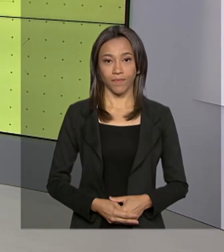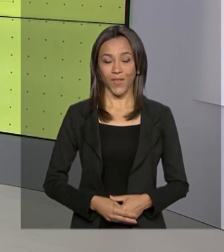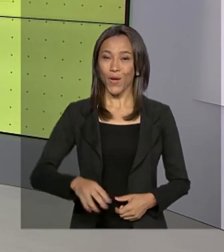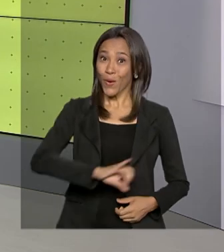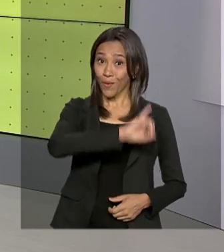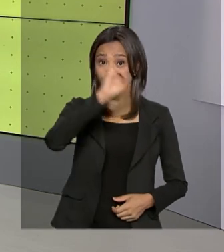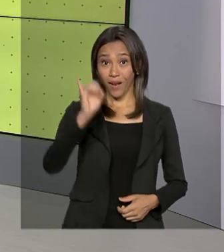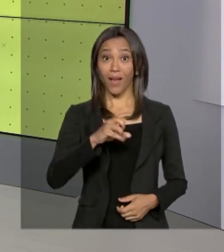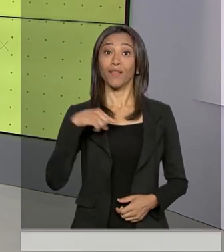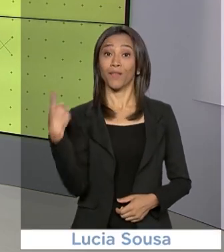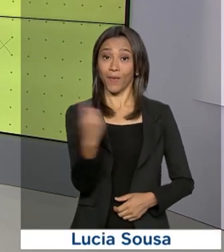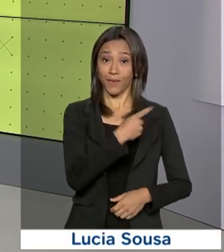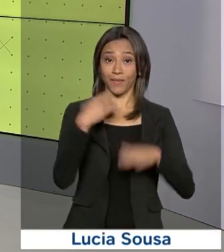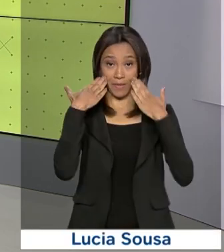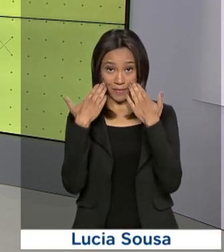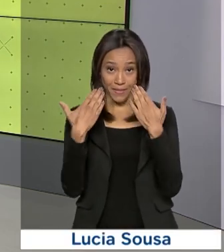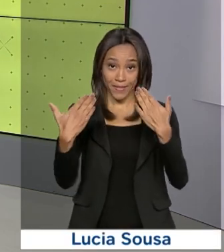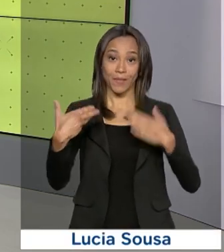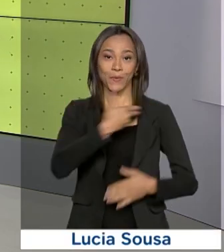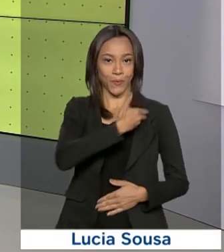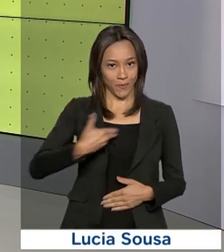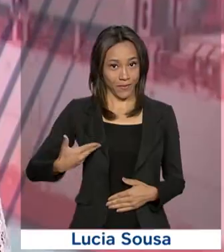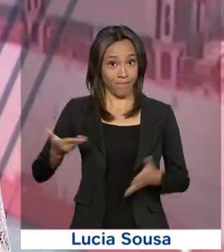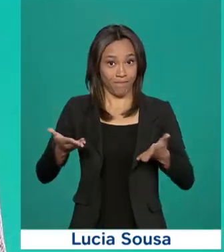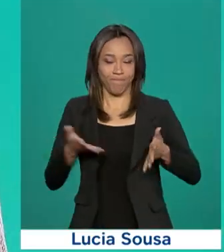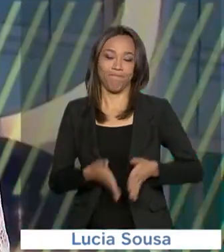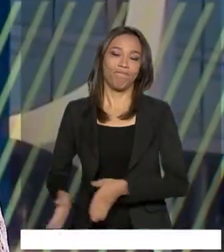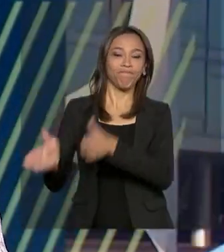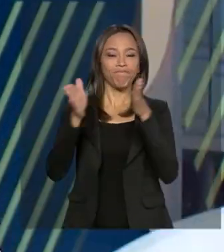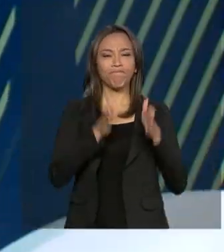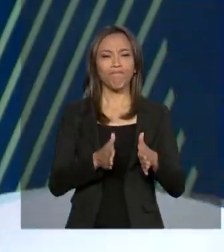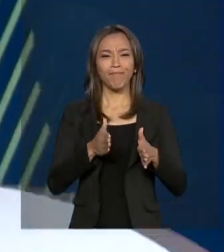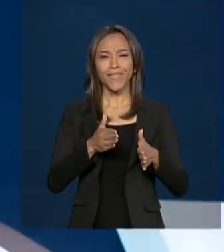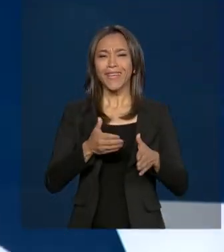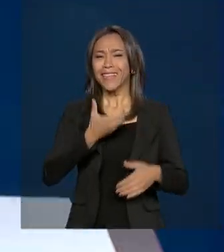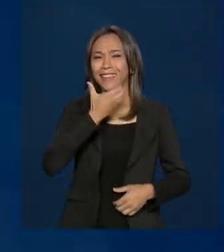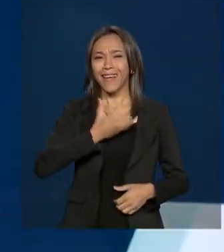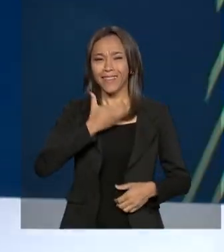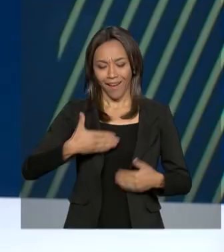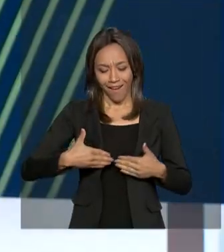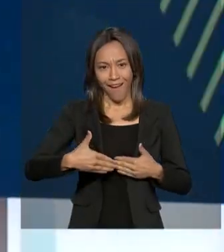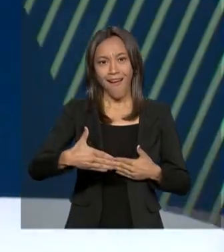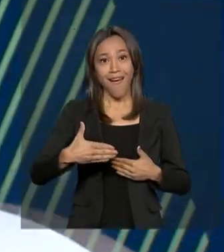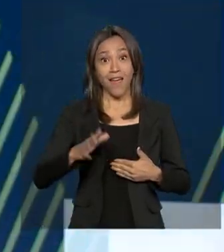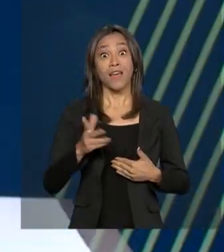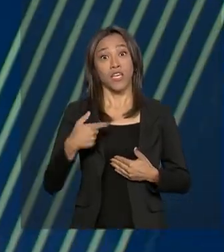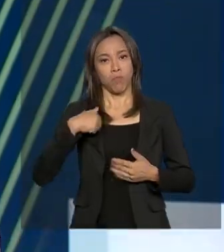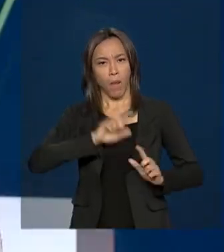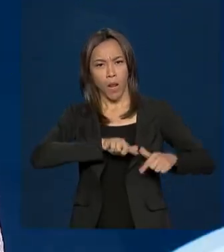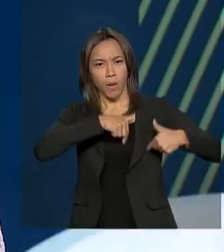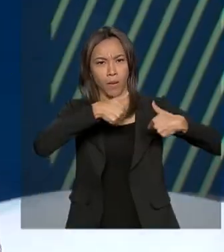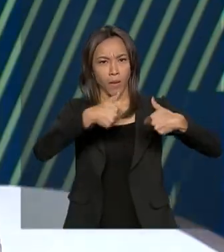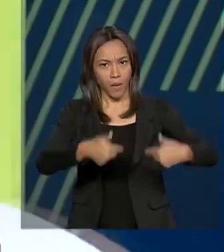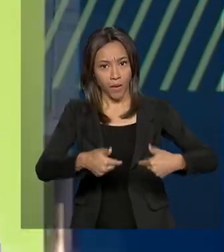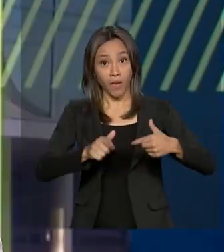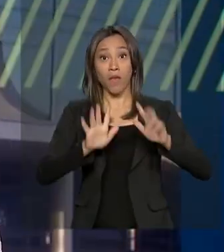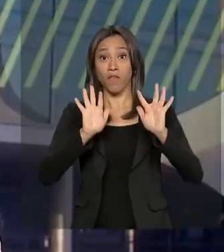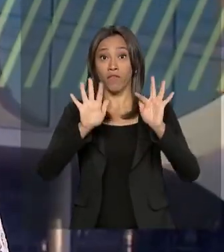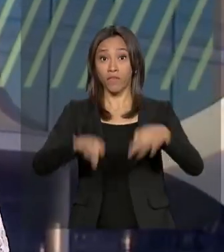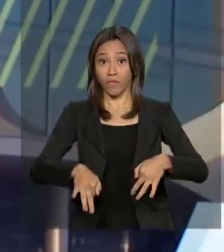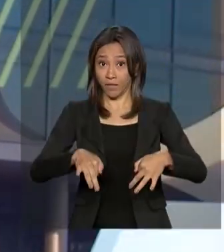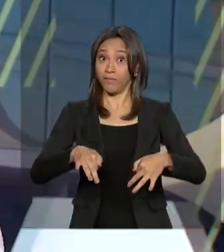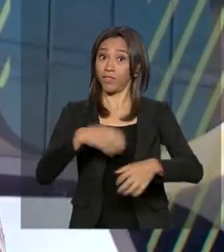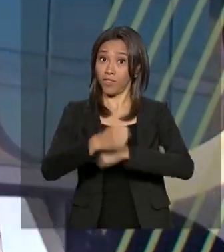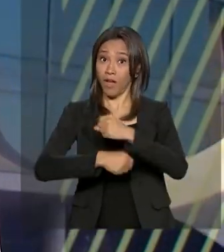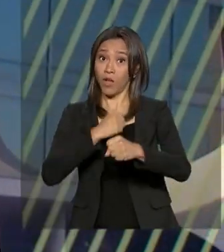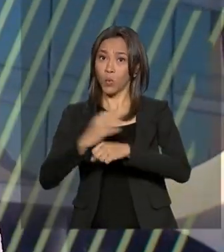Olá, estamos no ar com o Governo Agora. O Natal está aí e operação fim de ano nos principais aeroportos do país